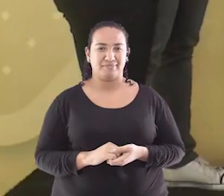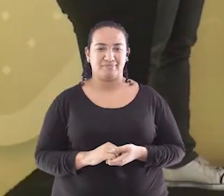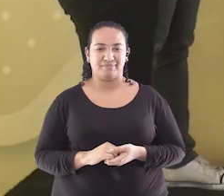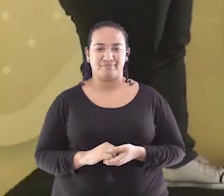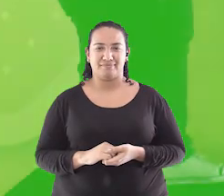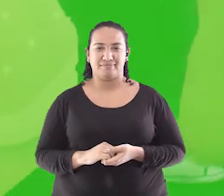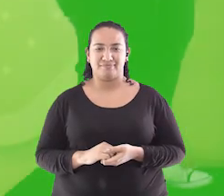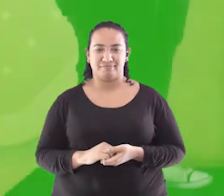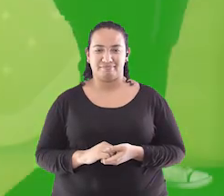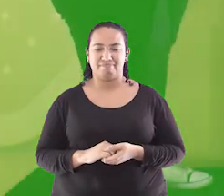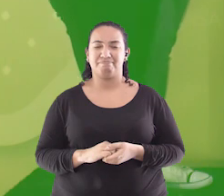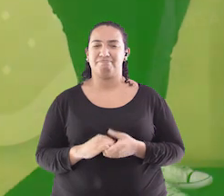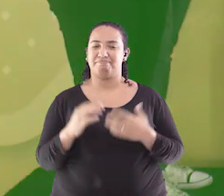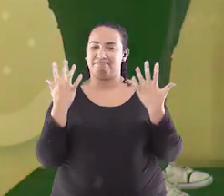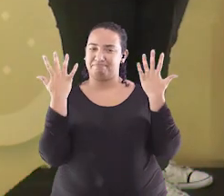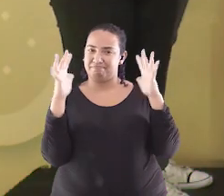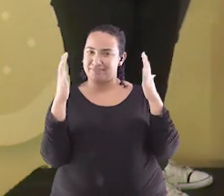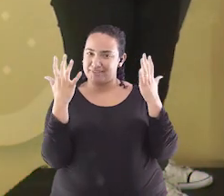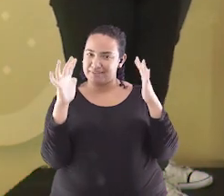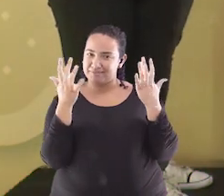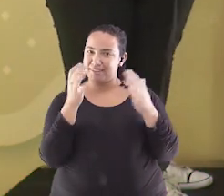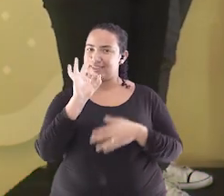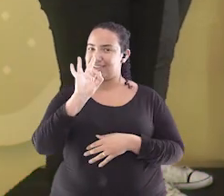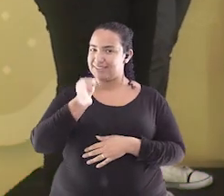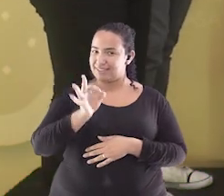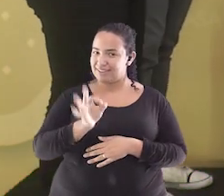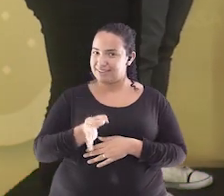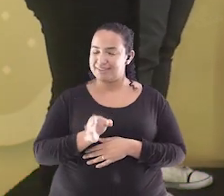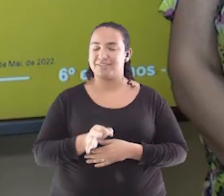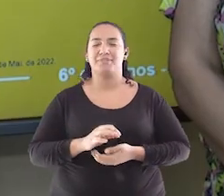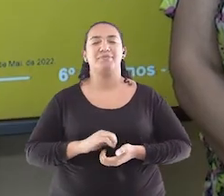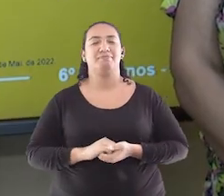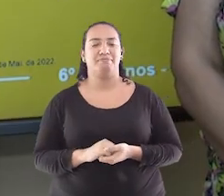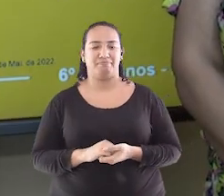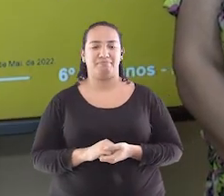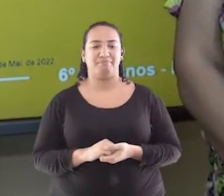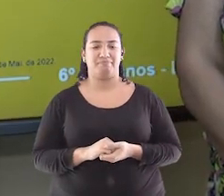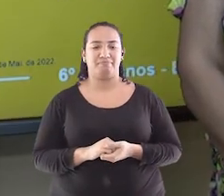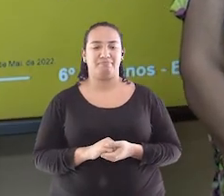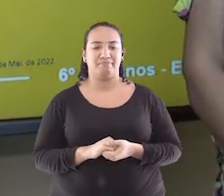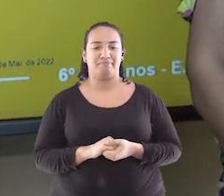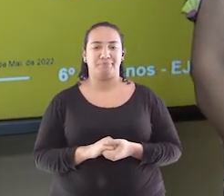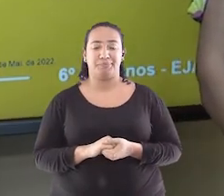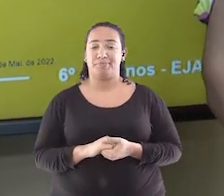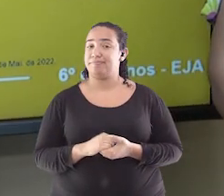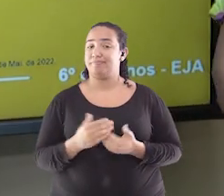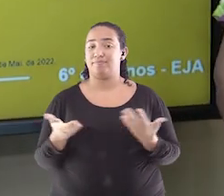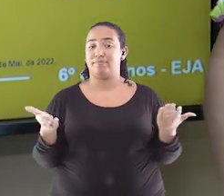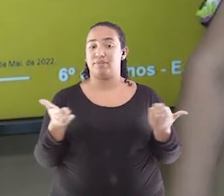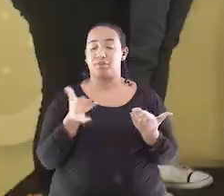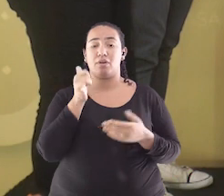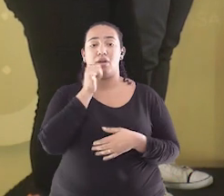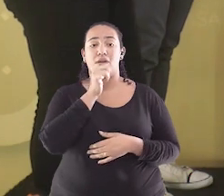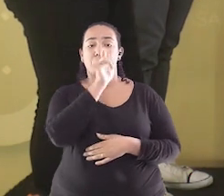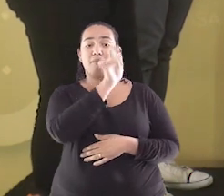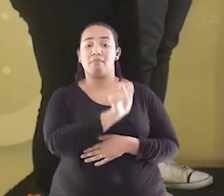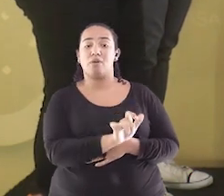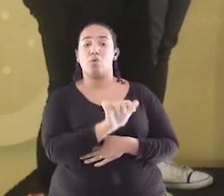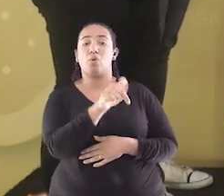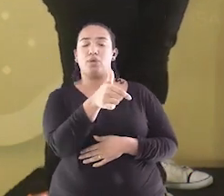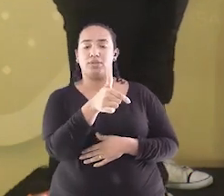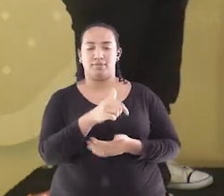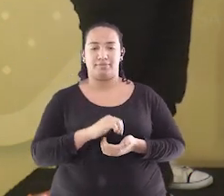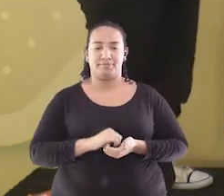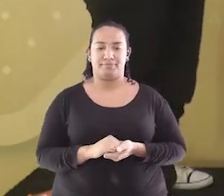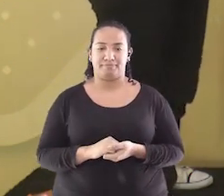Muito bem! Acertou, Edilene! Agora é a vez da Luzinete Vamos lá, Luzinete!